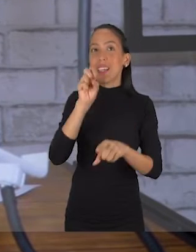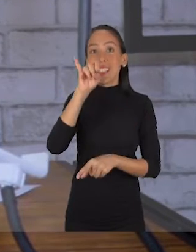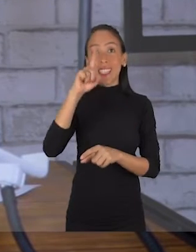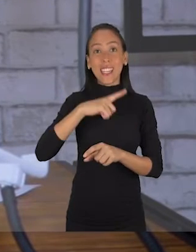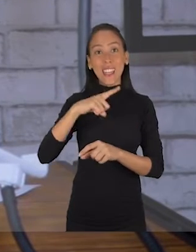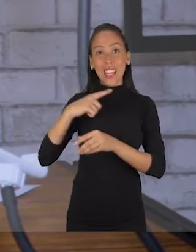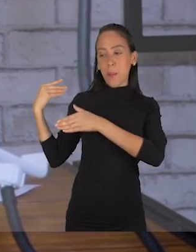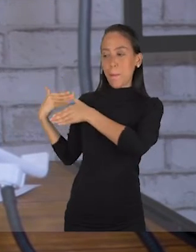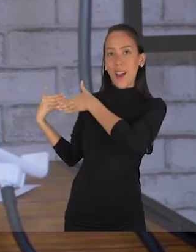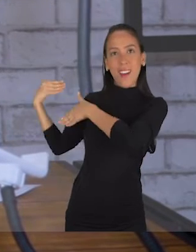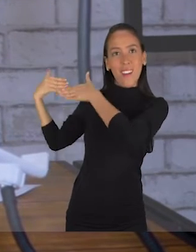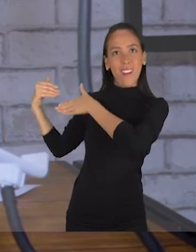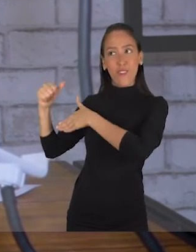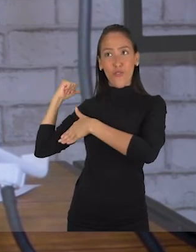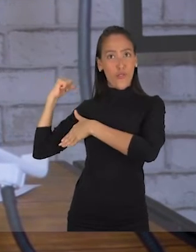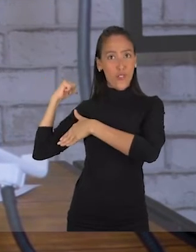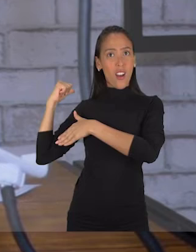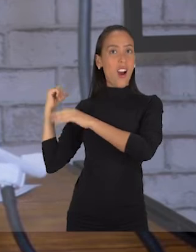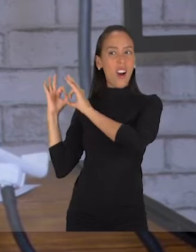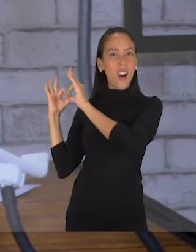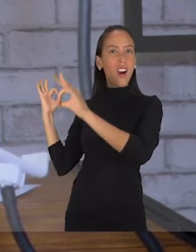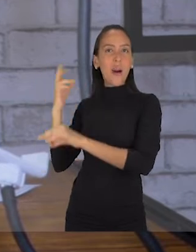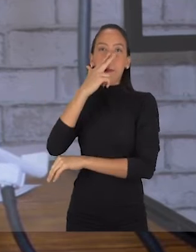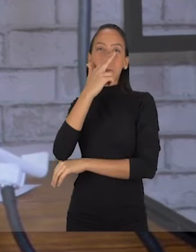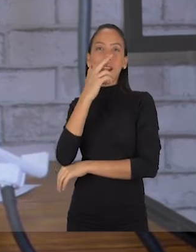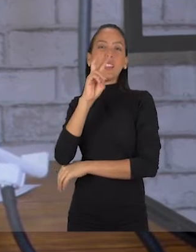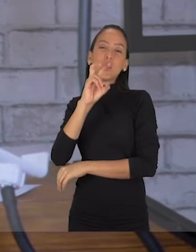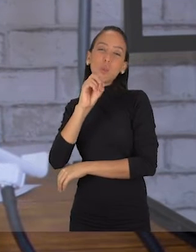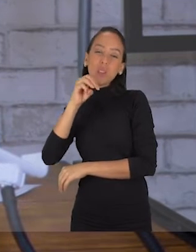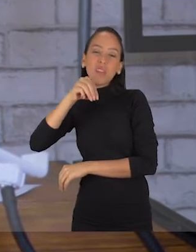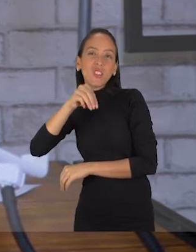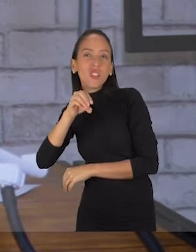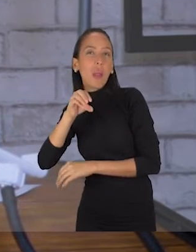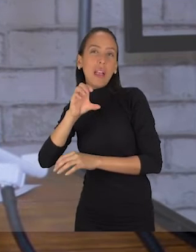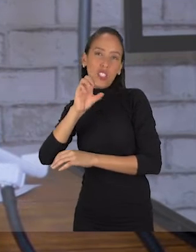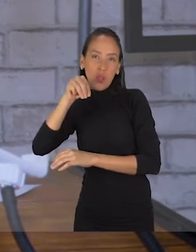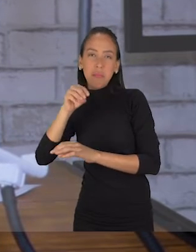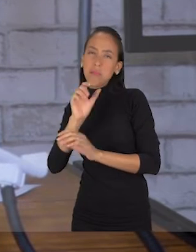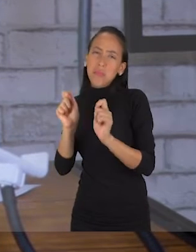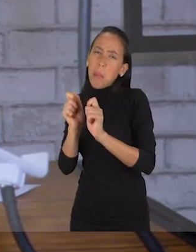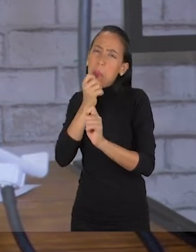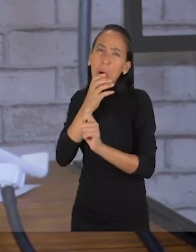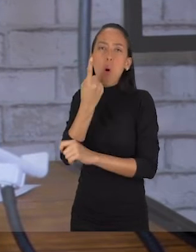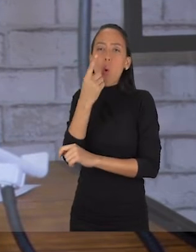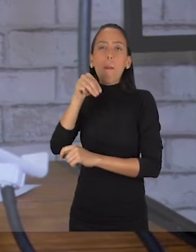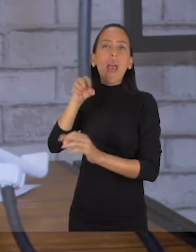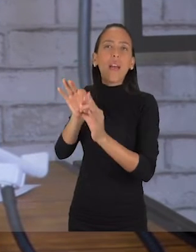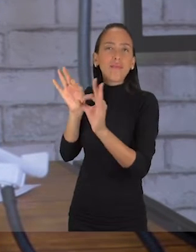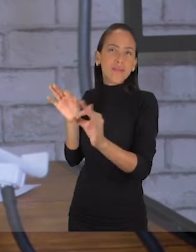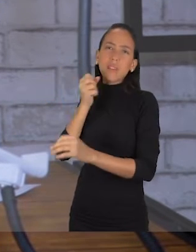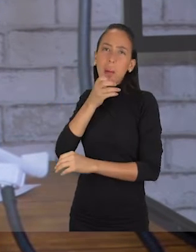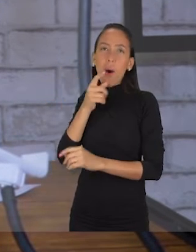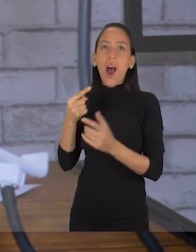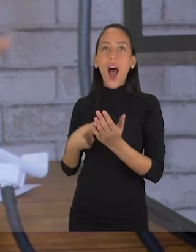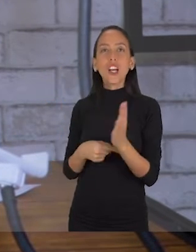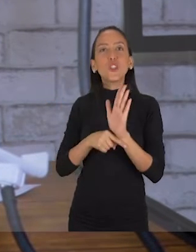que você tiver uma parede atrás de você, você tentar tomar uma distância dessa parede. Se for meio metro, um metro já ajuda a dar profundidade no seu